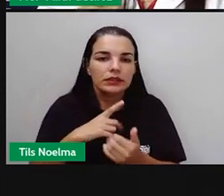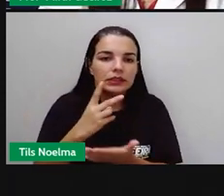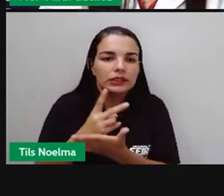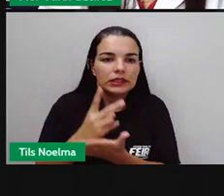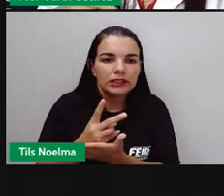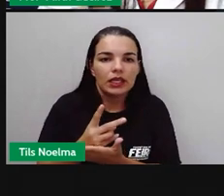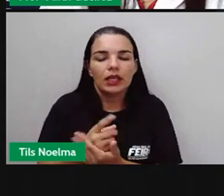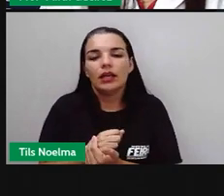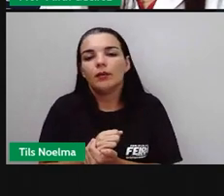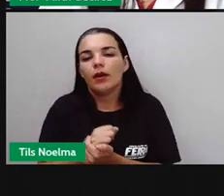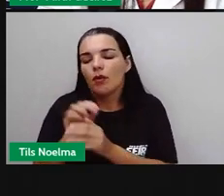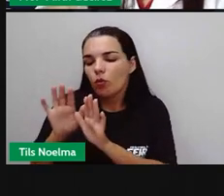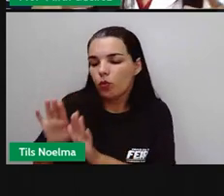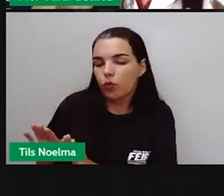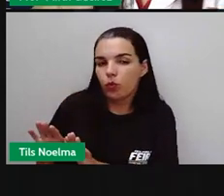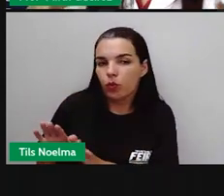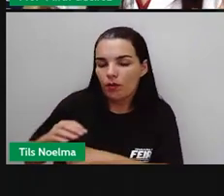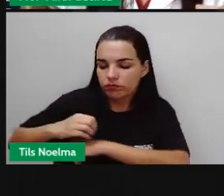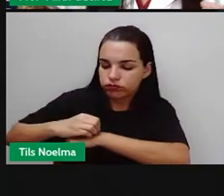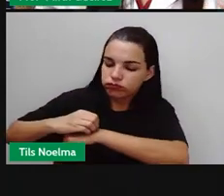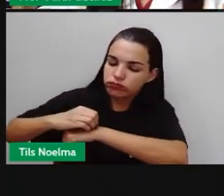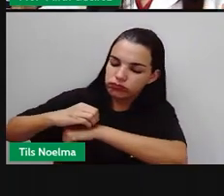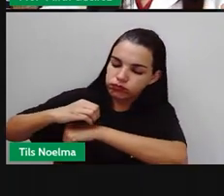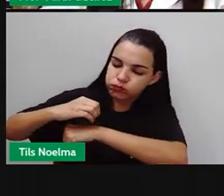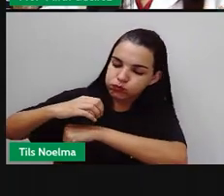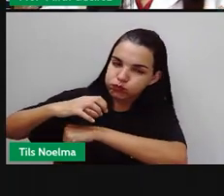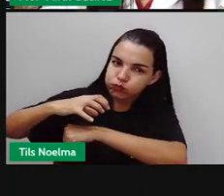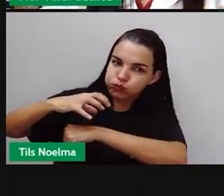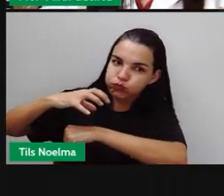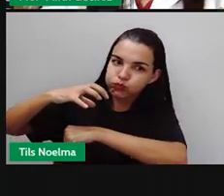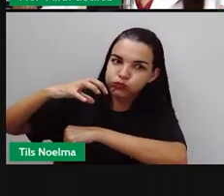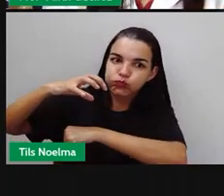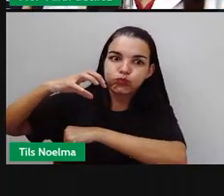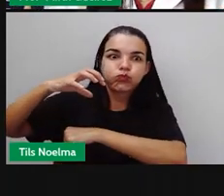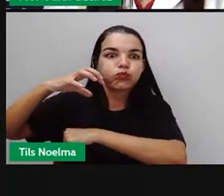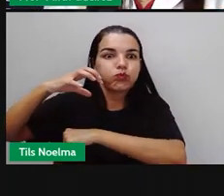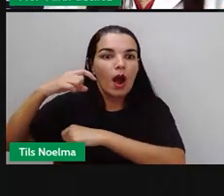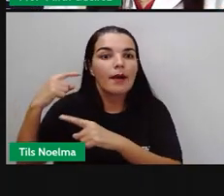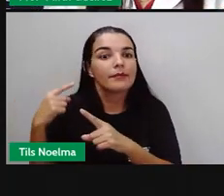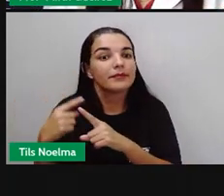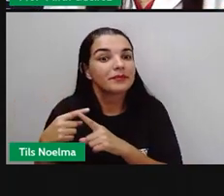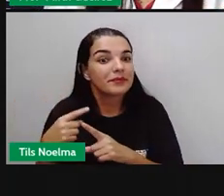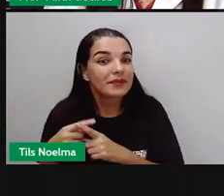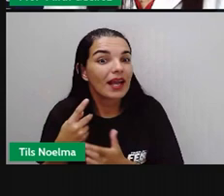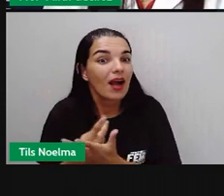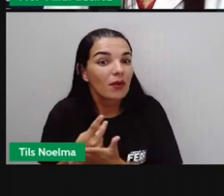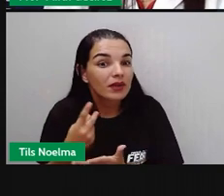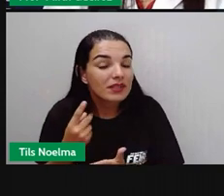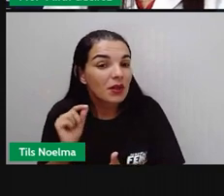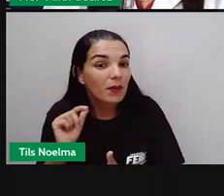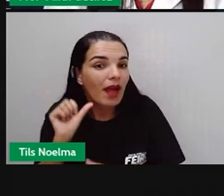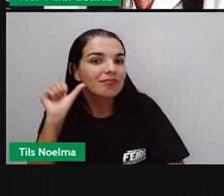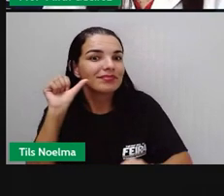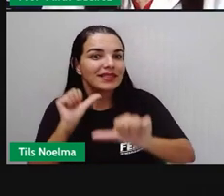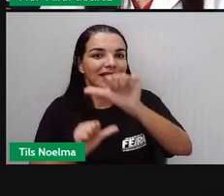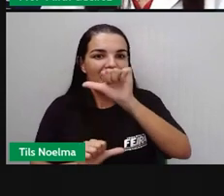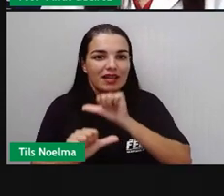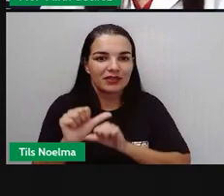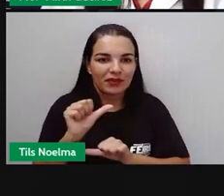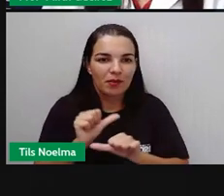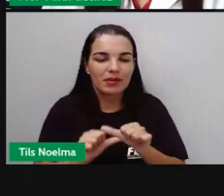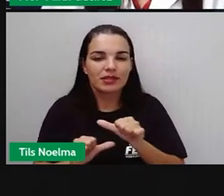tempo ali a massa descansando, ela vai inchando, ela vai crescendo. Justamente porque está acontecendo o processo de fermentação.